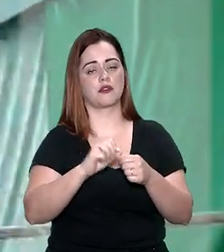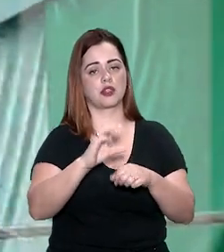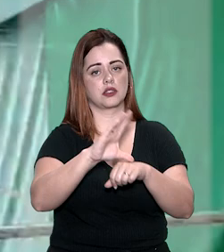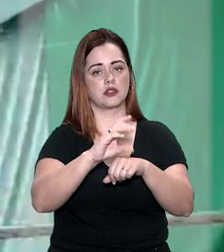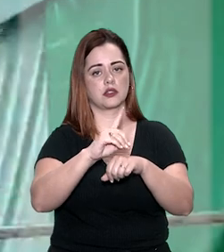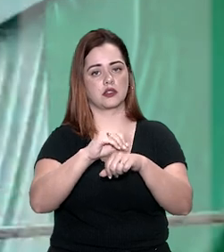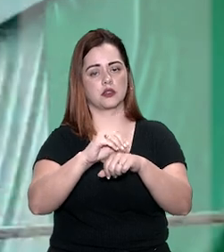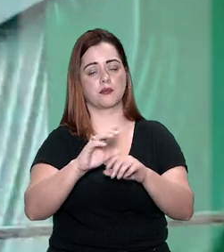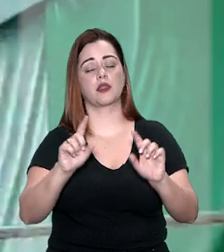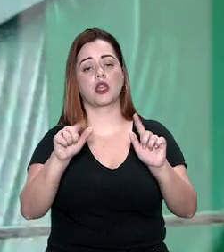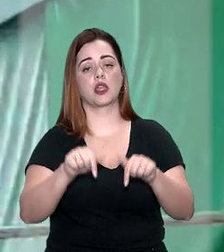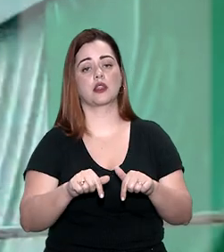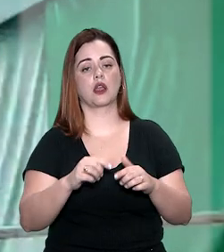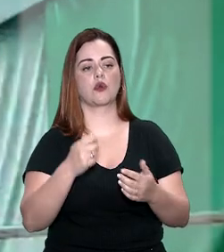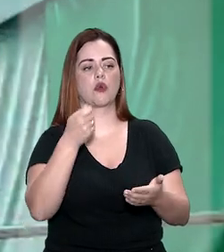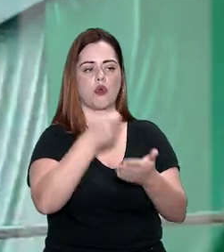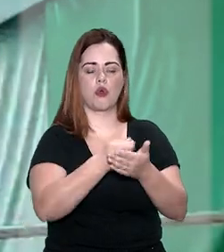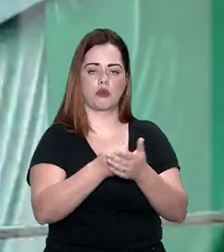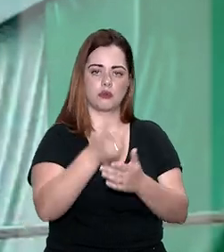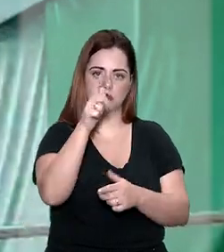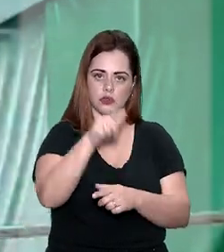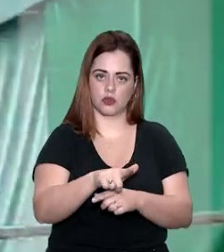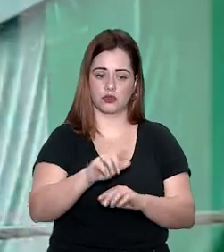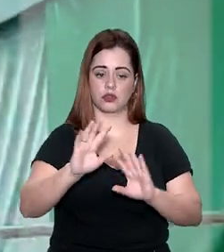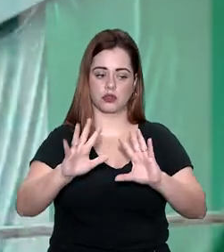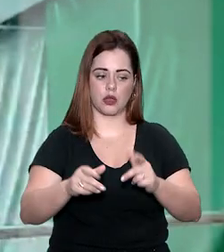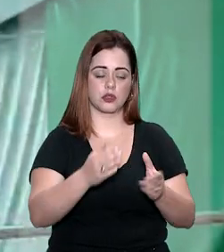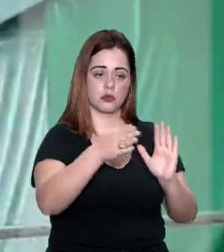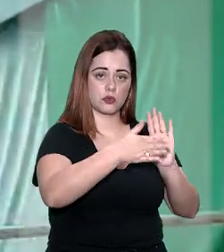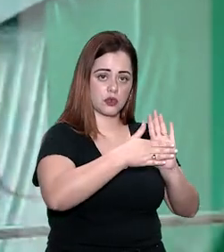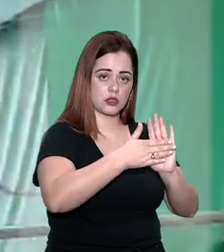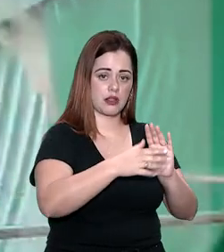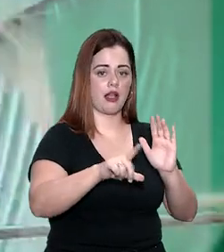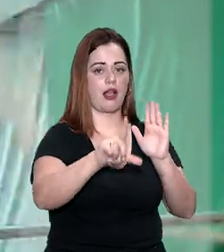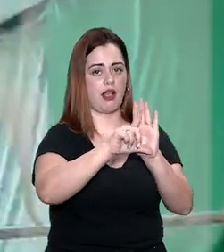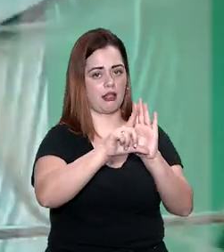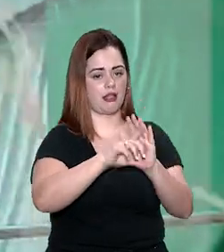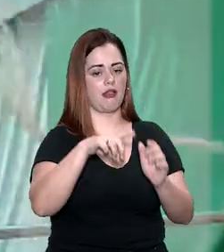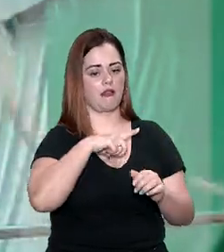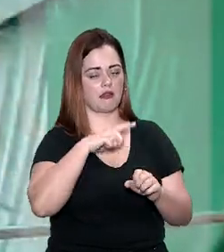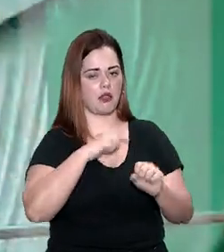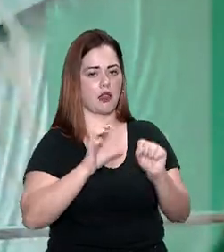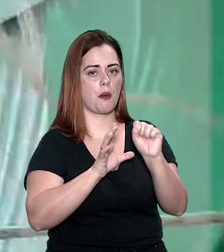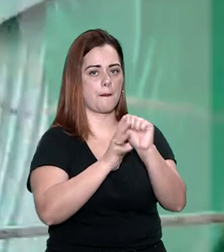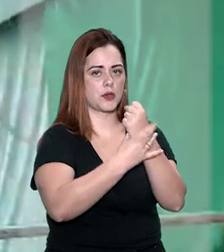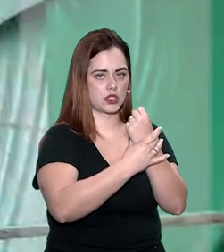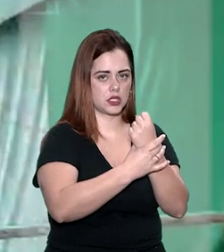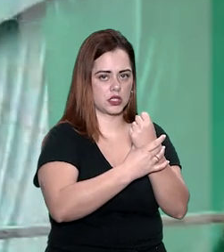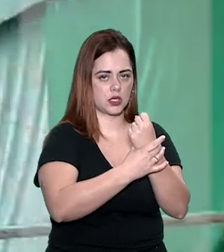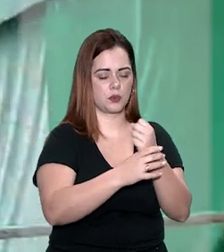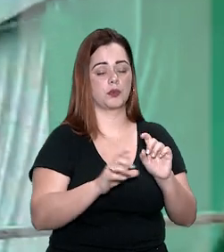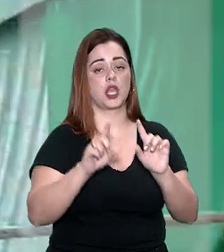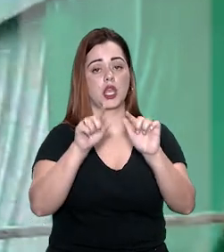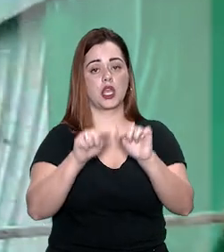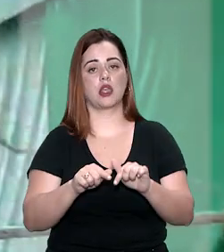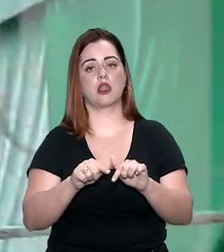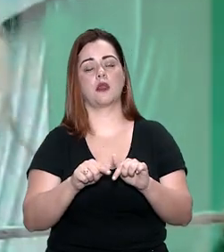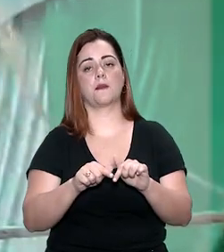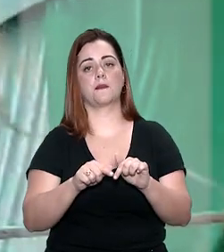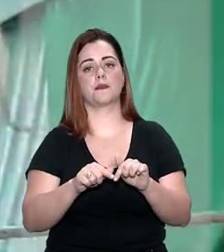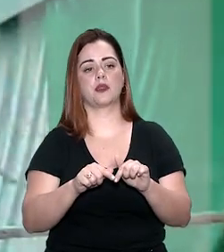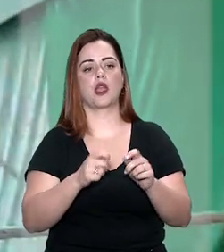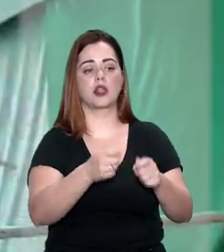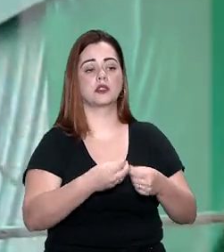consumidor e cobra novamente. Nesses casos, a lei estabelece essa proteção ao consumidor e, assim,